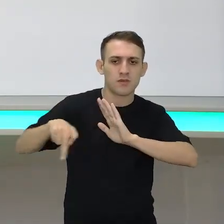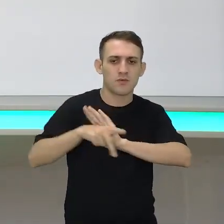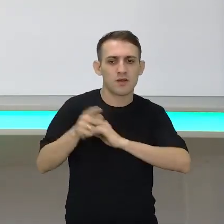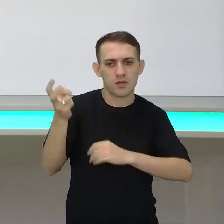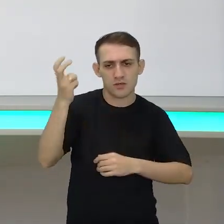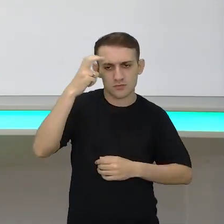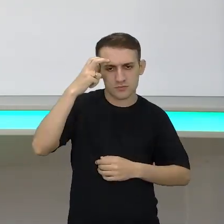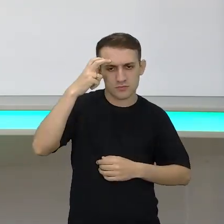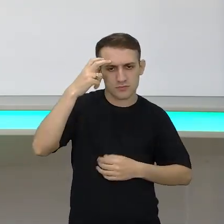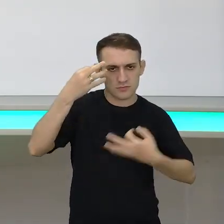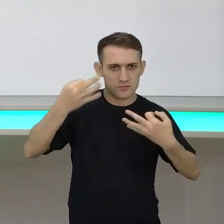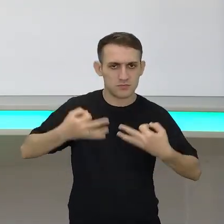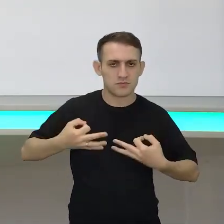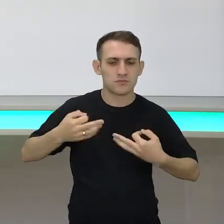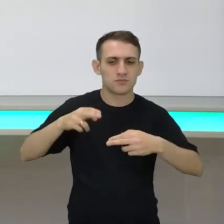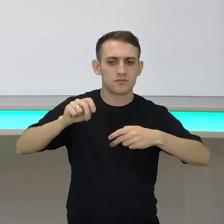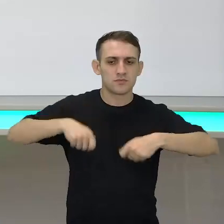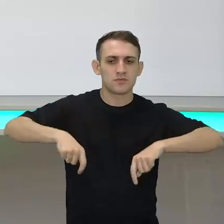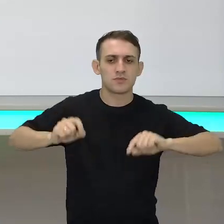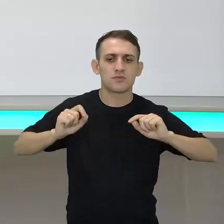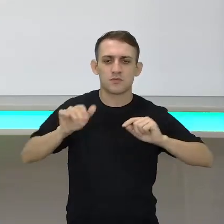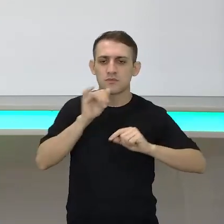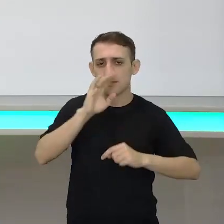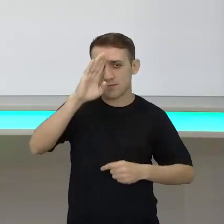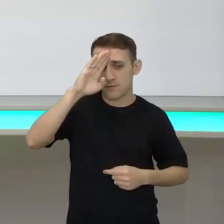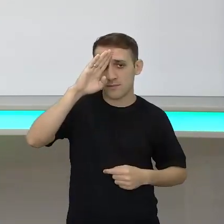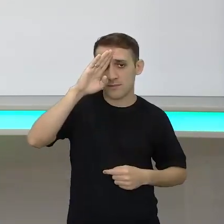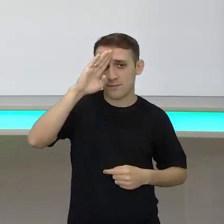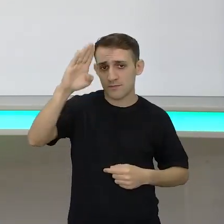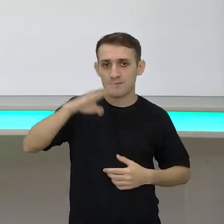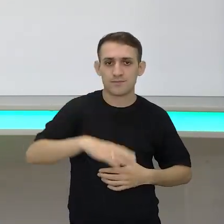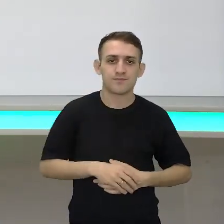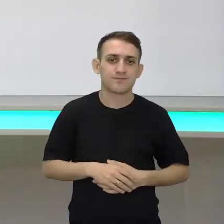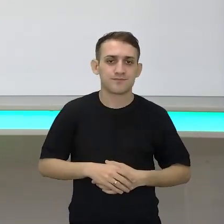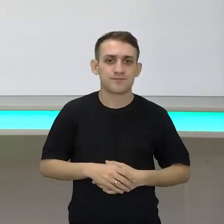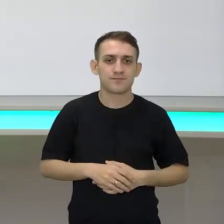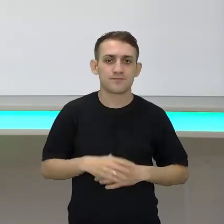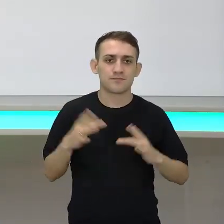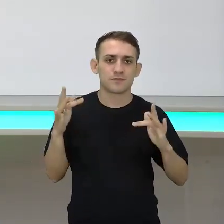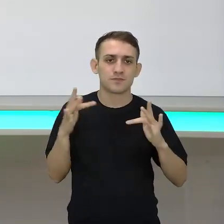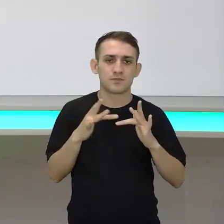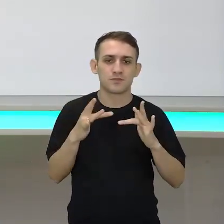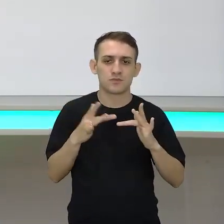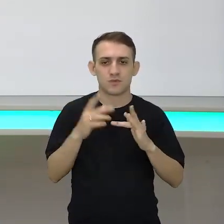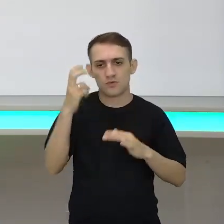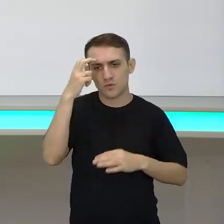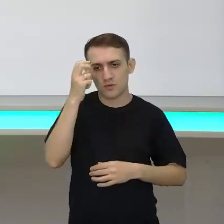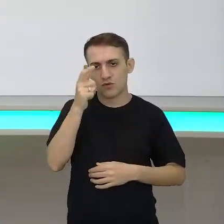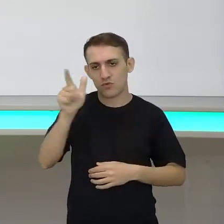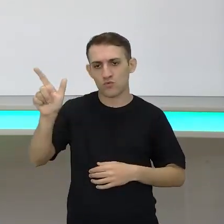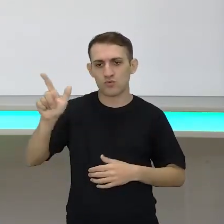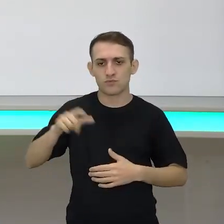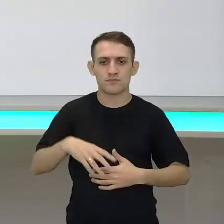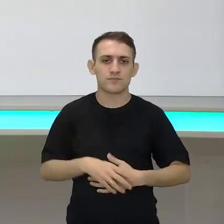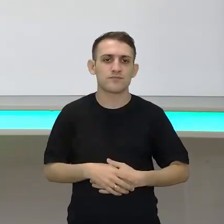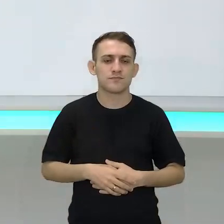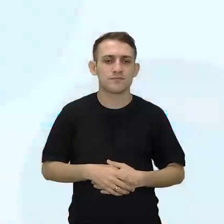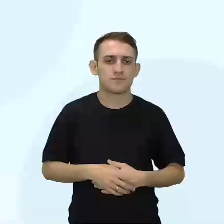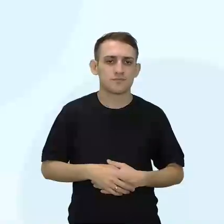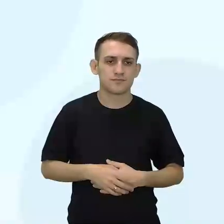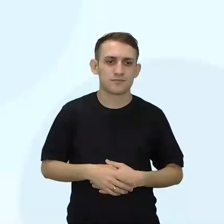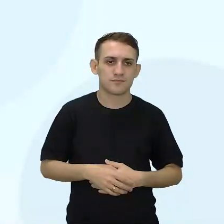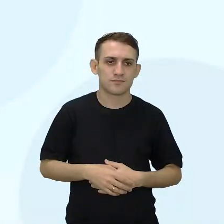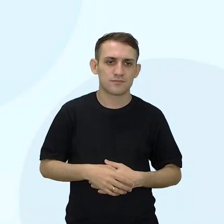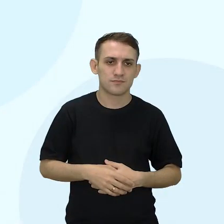Kaisara, por meio, principalmente, do contato com as outras culturas. Olha só,